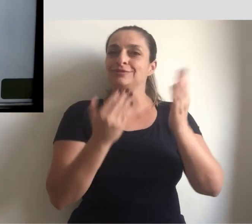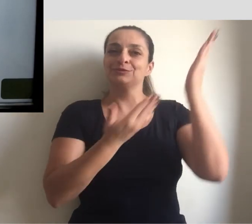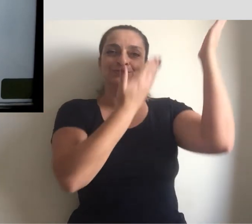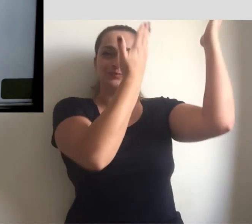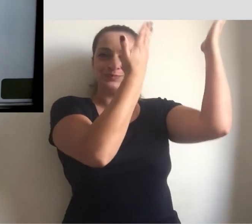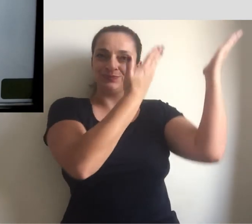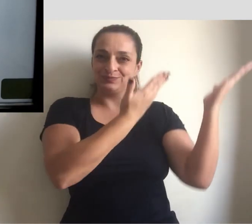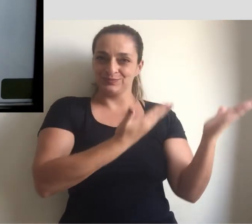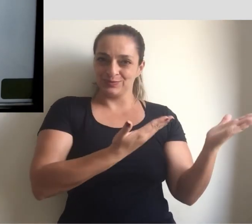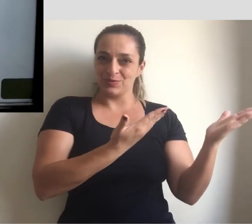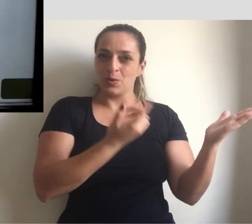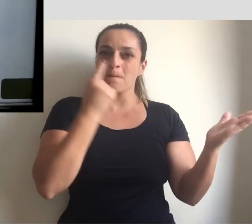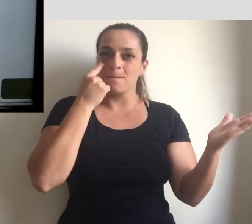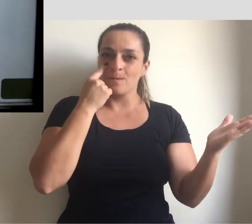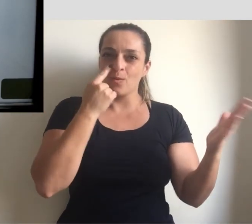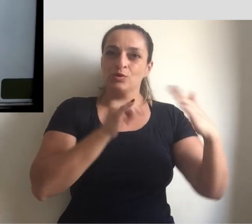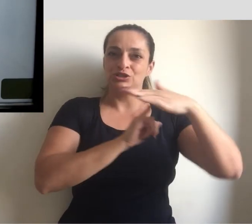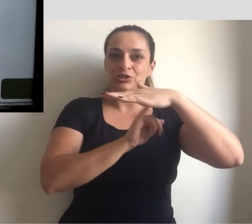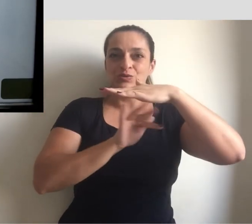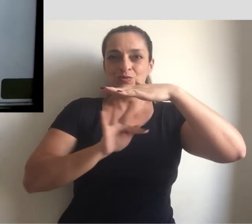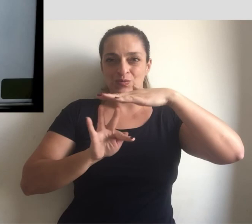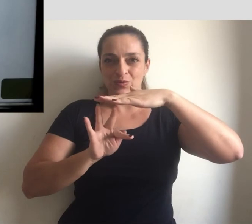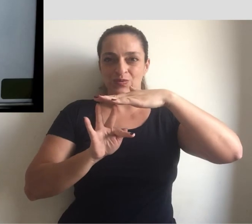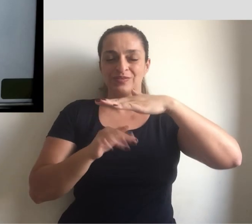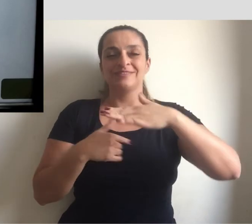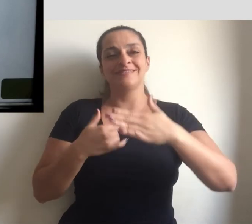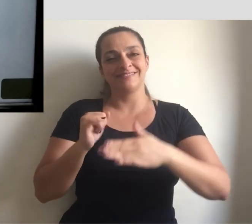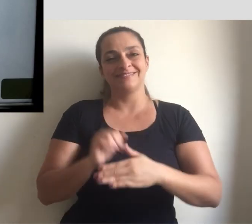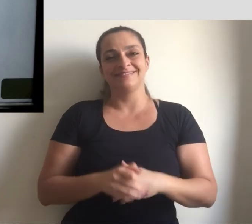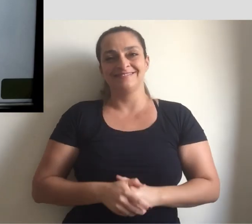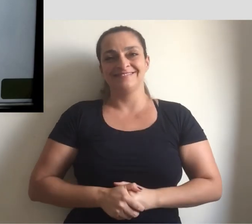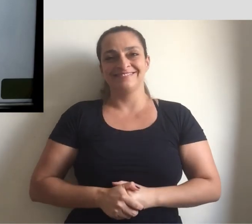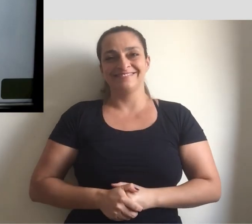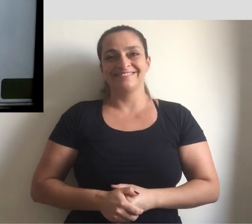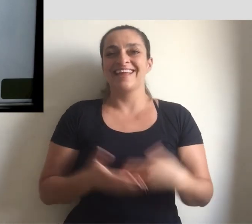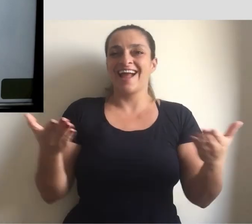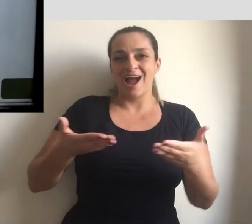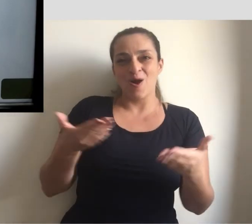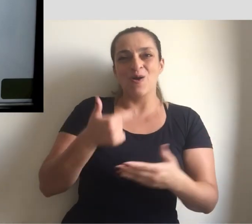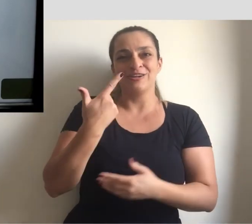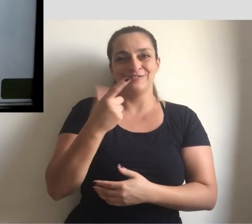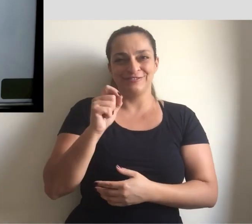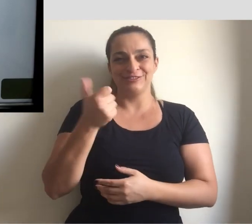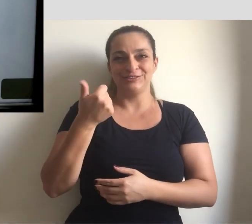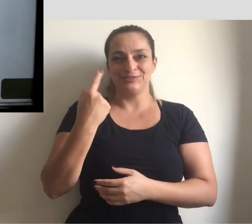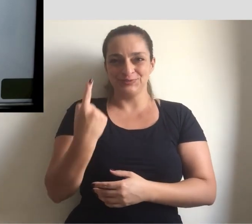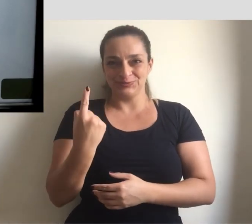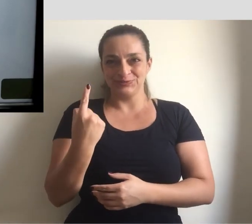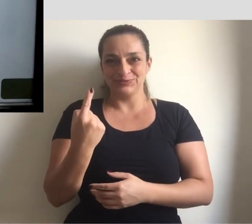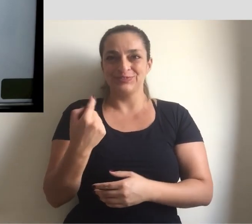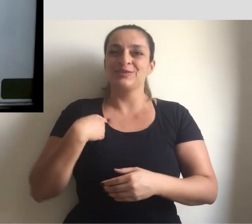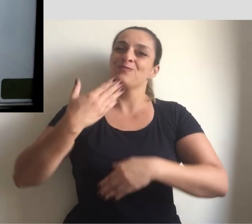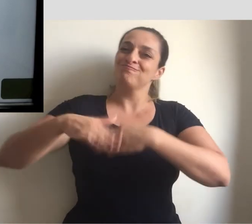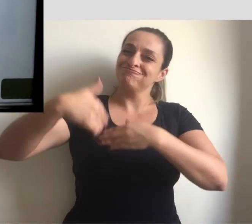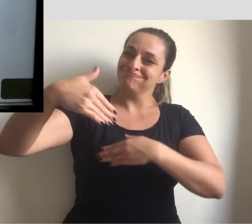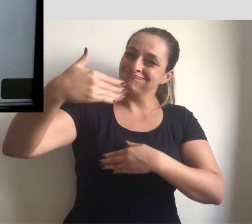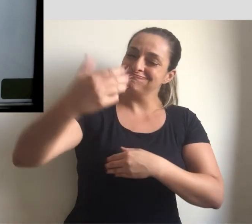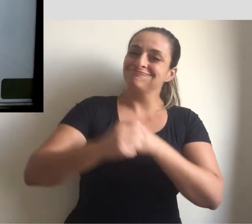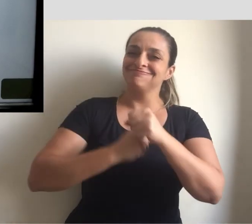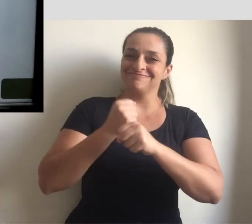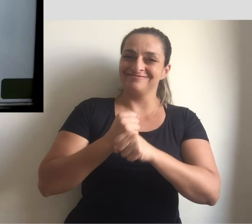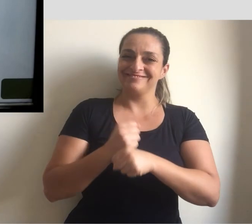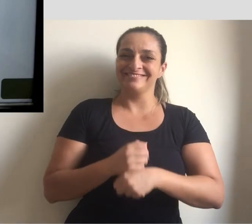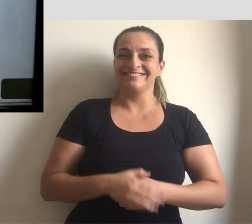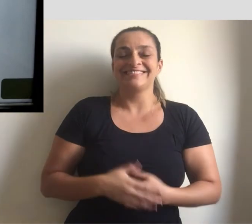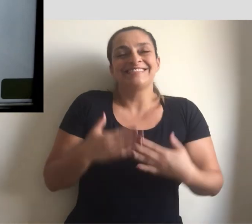comunicação para que vocês possam interagir com o MIF, tanto agora em 2021, quanto nas próximas edições.